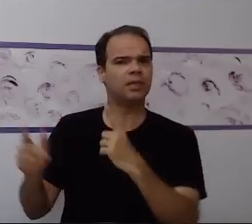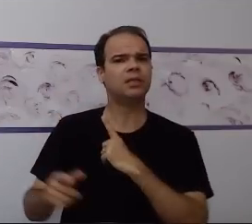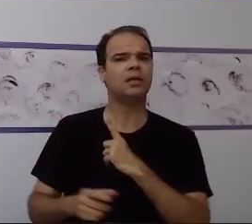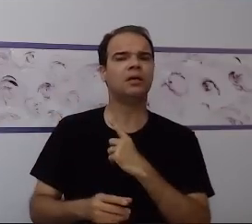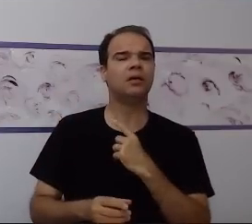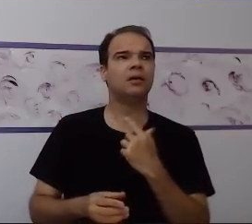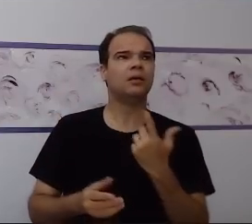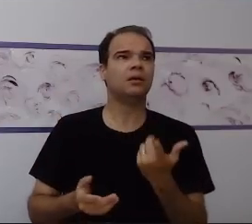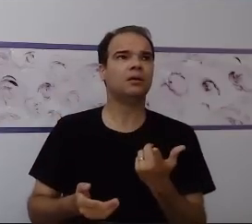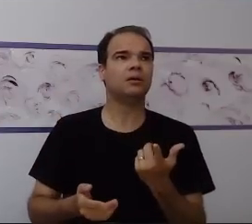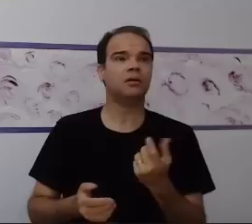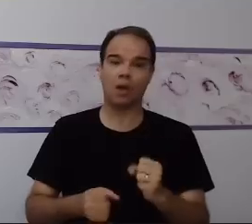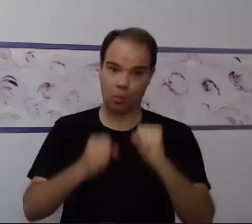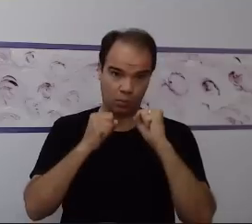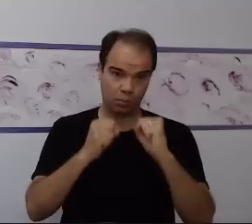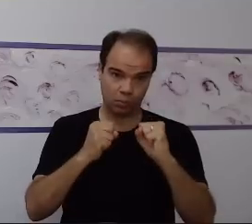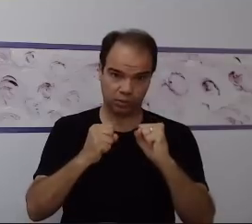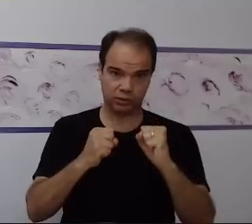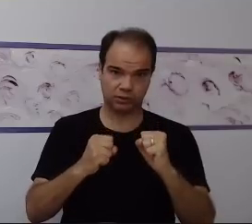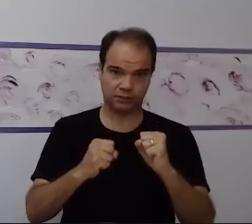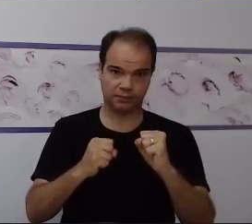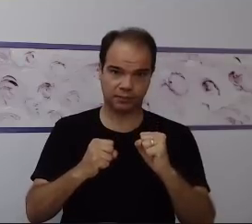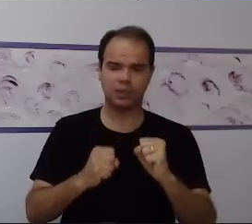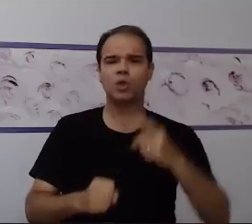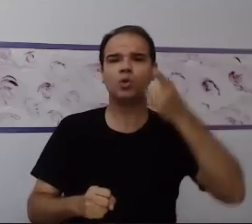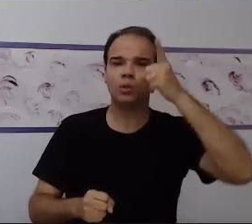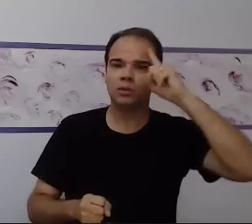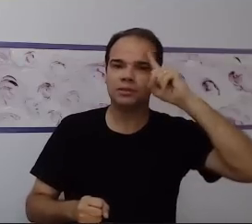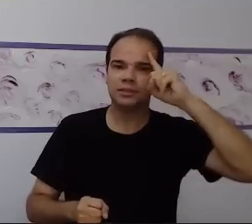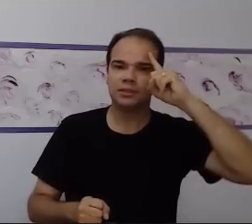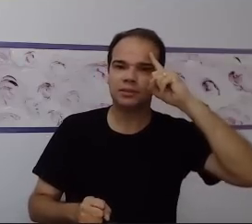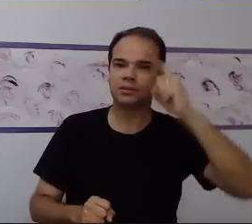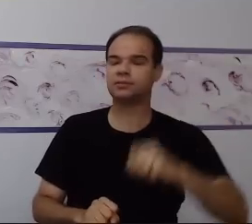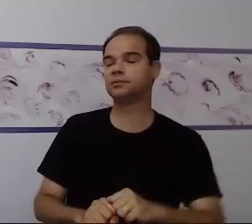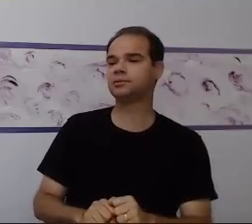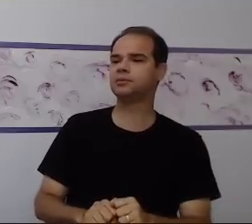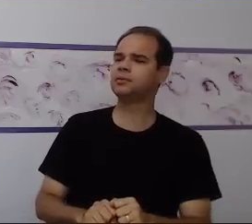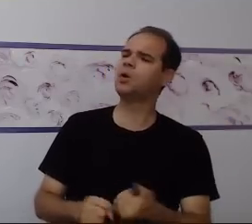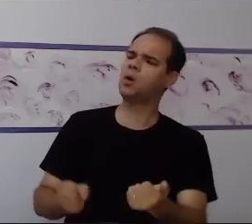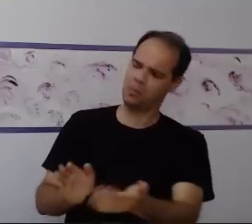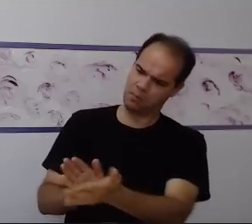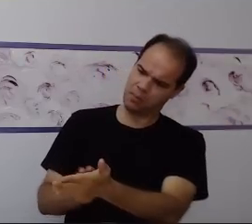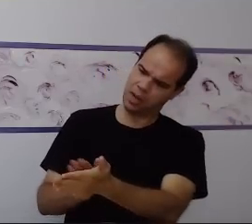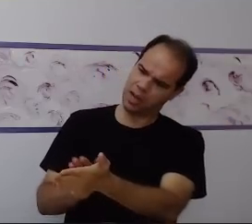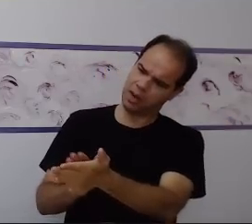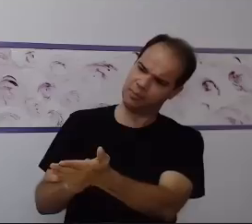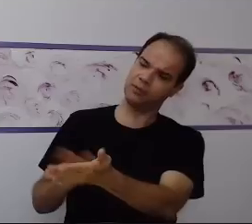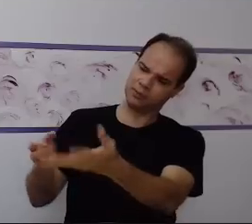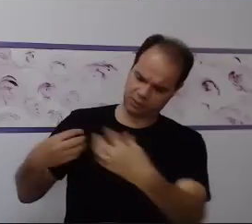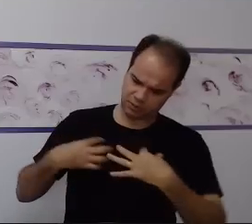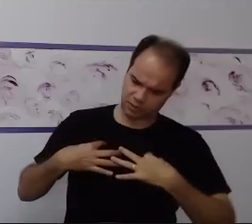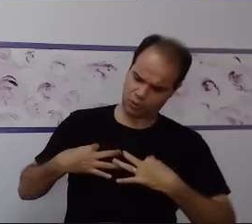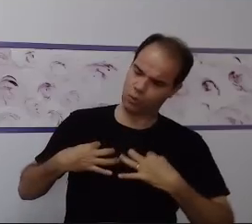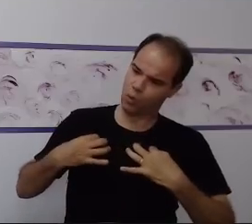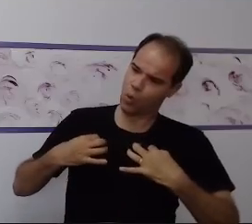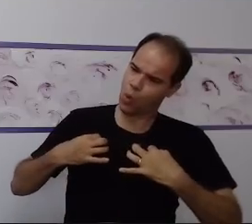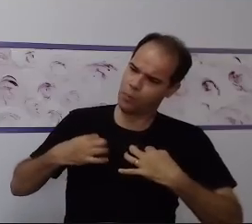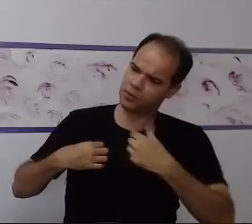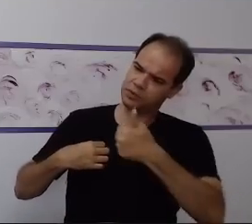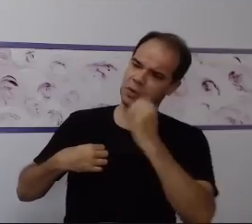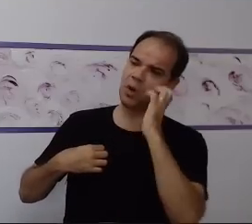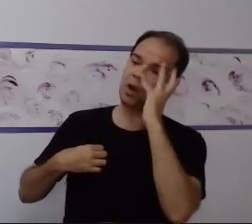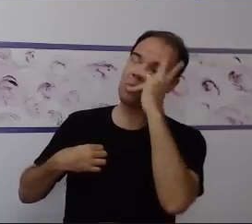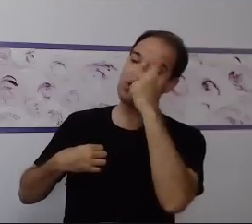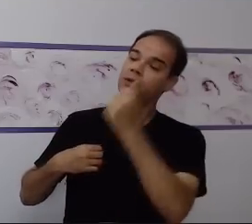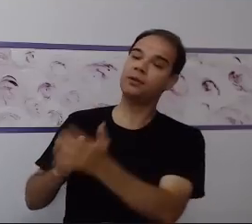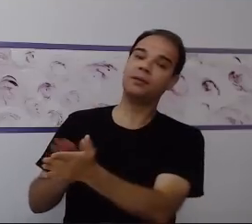reforçar? Eu posso chegar pra você, se todo dia eu chegar pra você e falar Diego, parabéns, você se vestiu muito bem, você está lindo hoje. Elieuse,